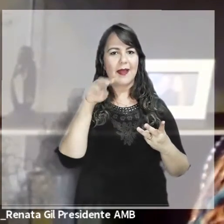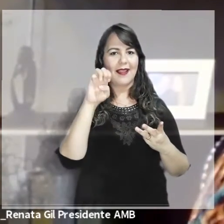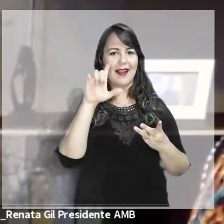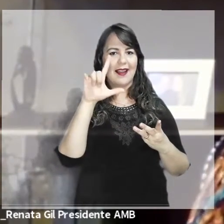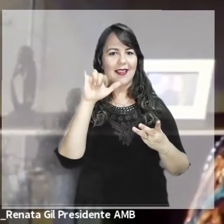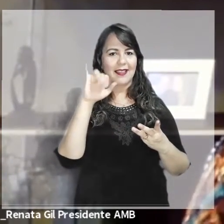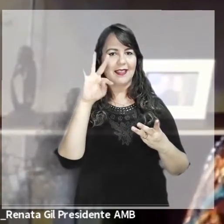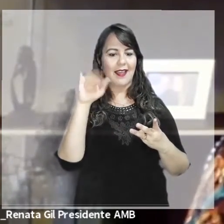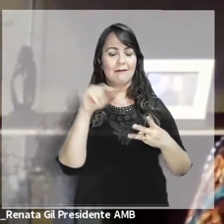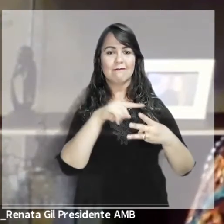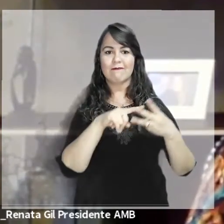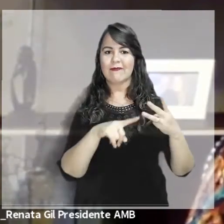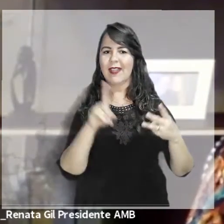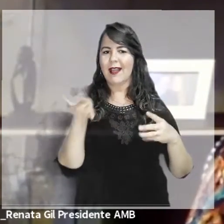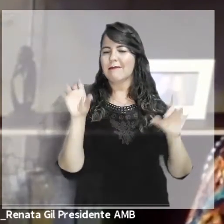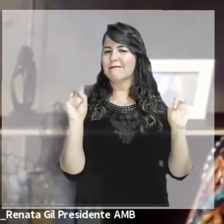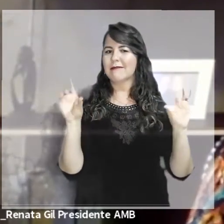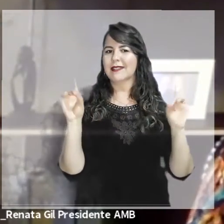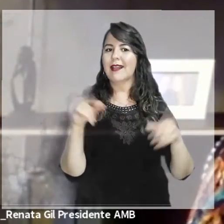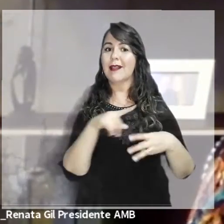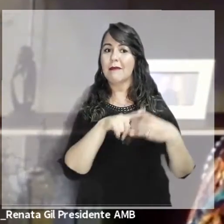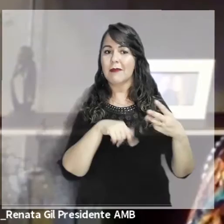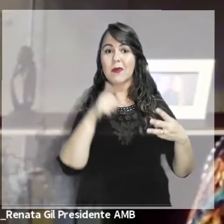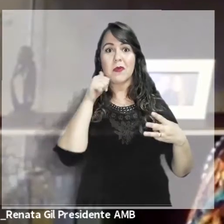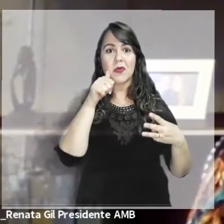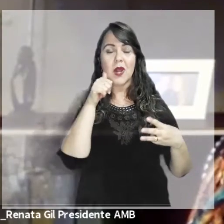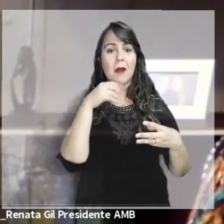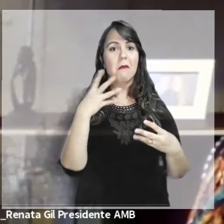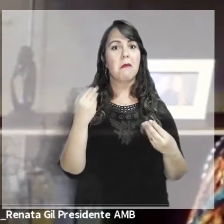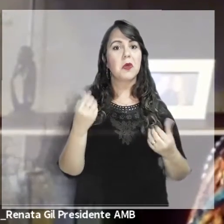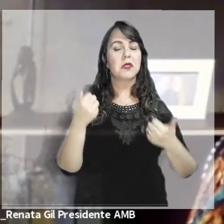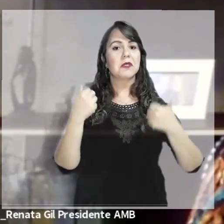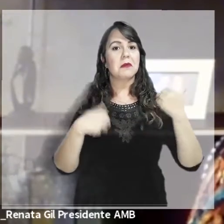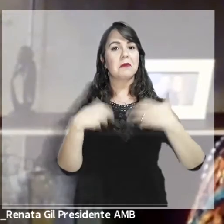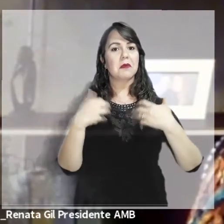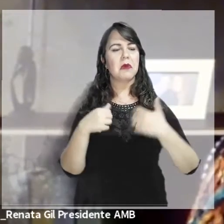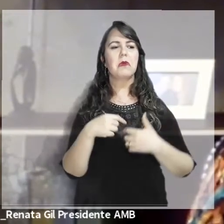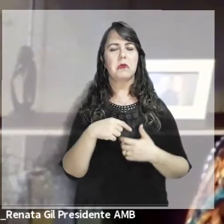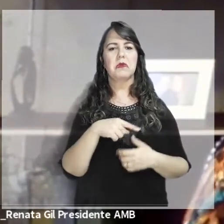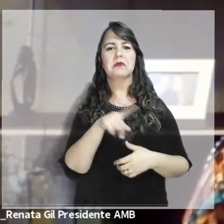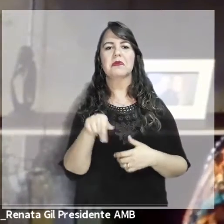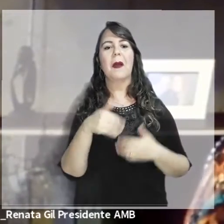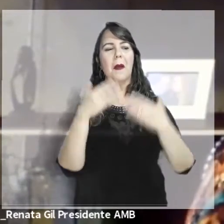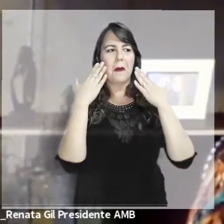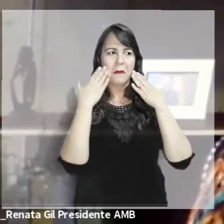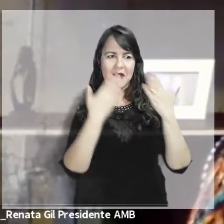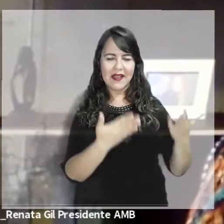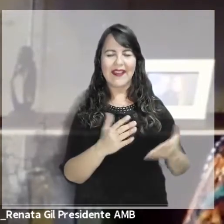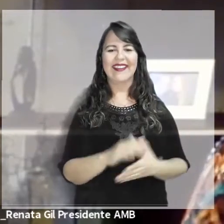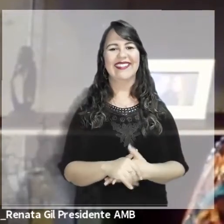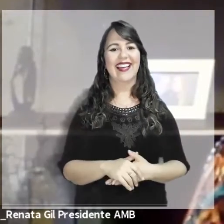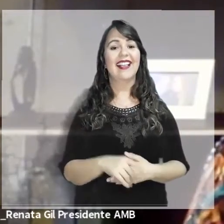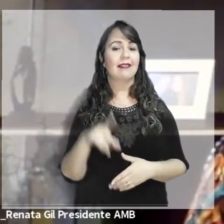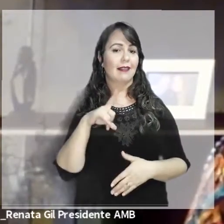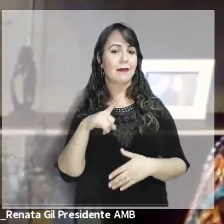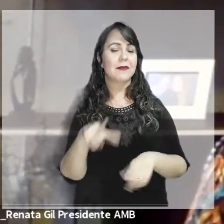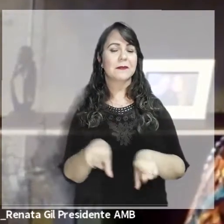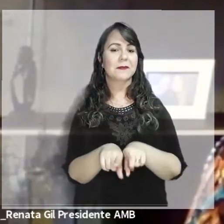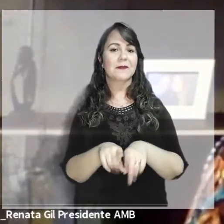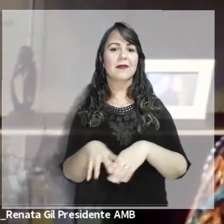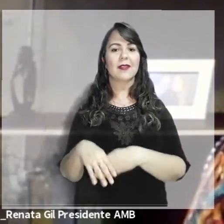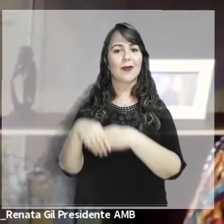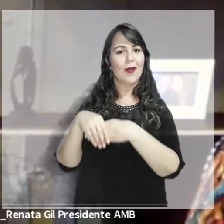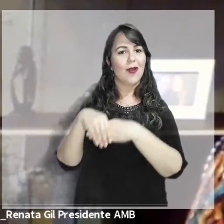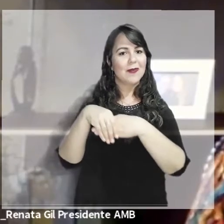poder judiciário e são figuras femininas marcantes, têm trabalhado a pauta feminina de uma forma muito consistente. Cumprimentar as